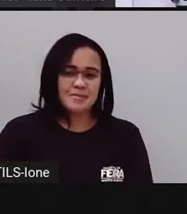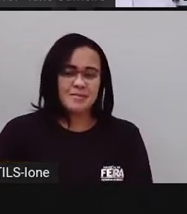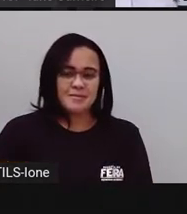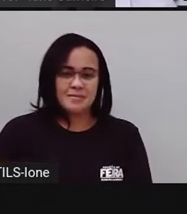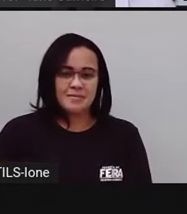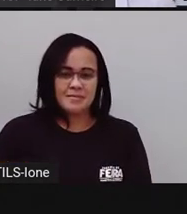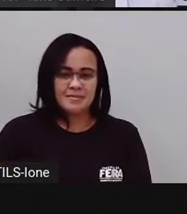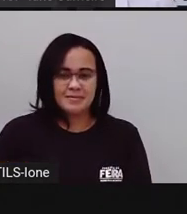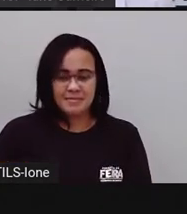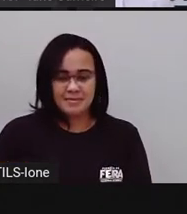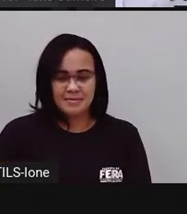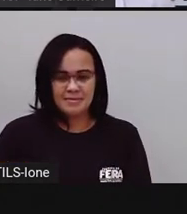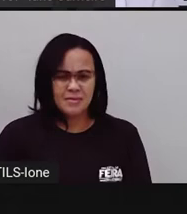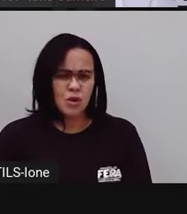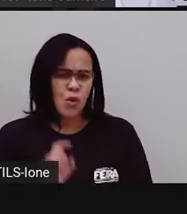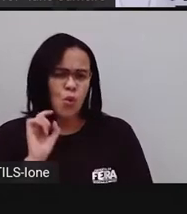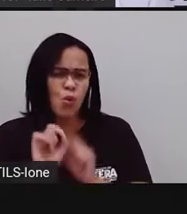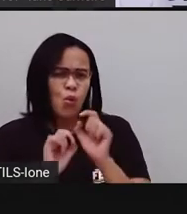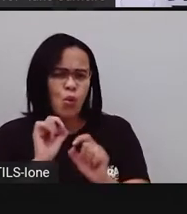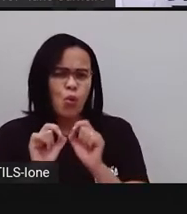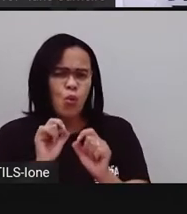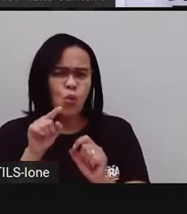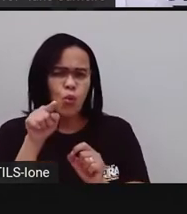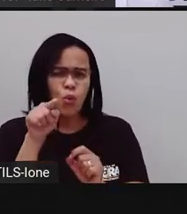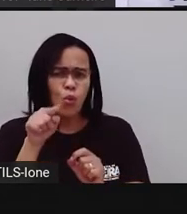Este é